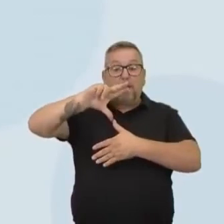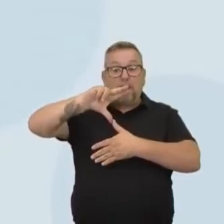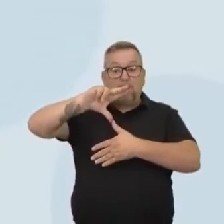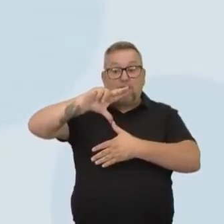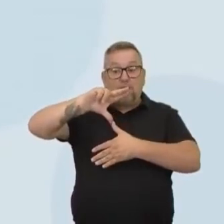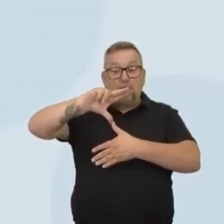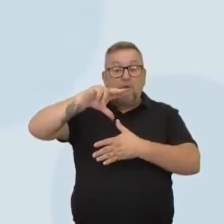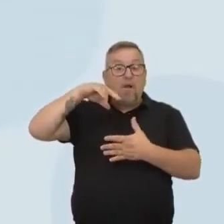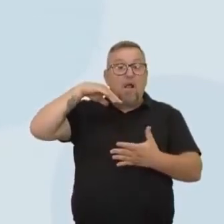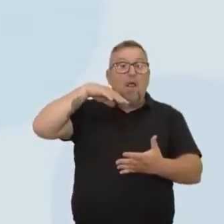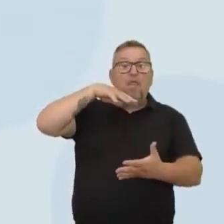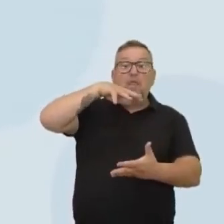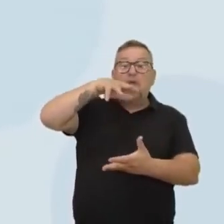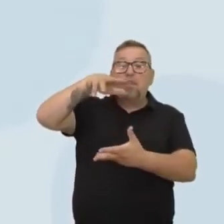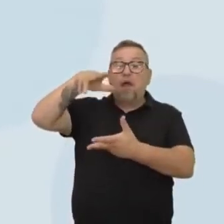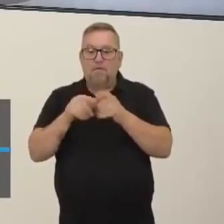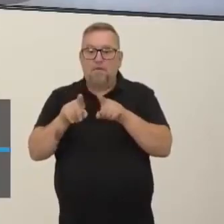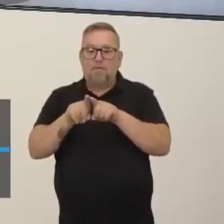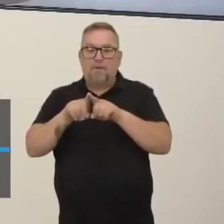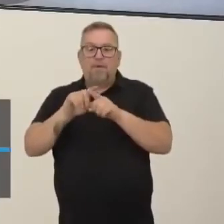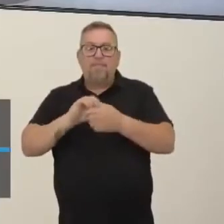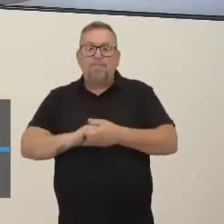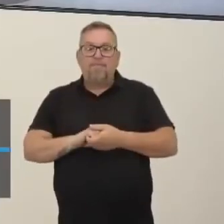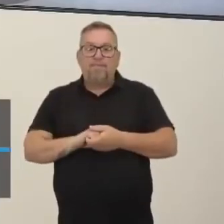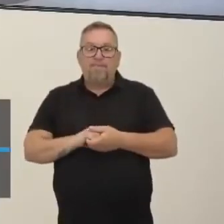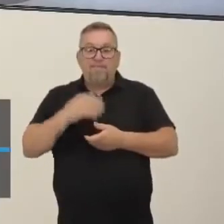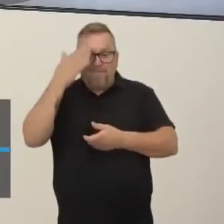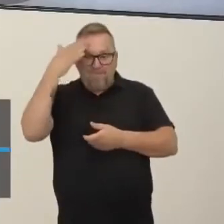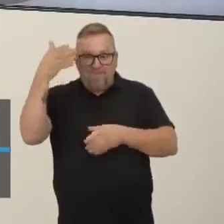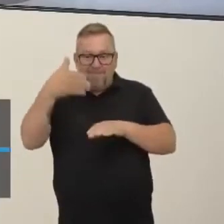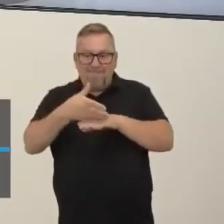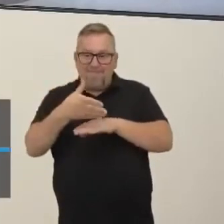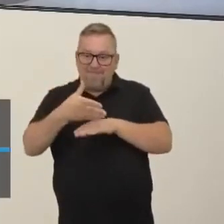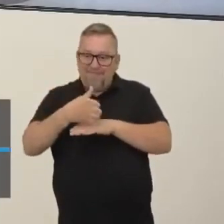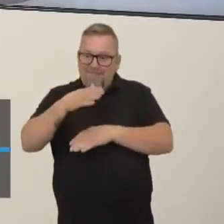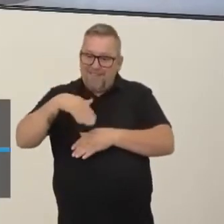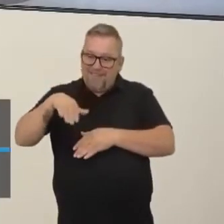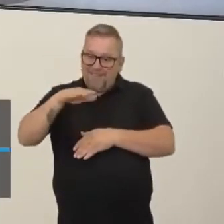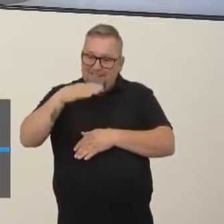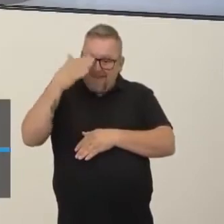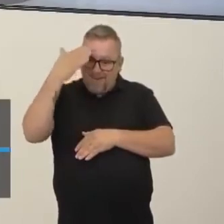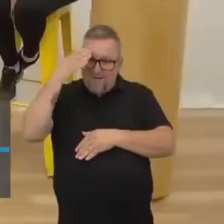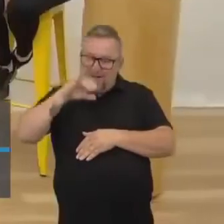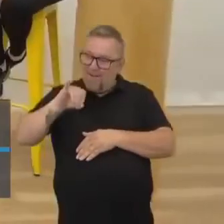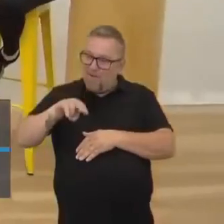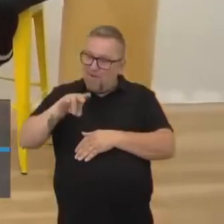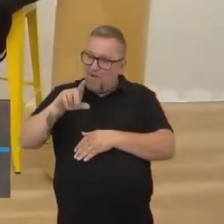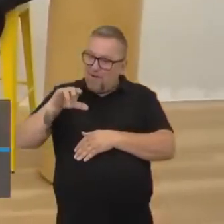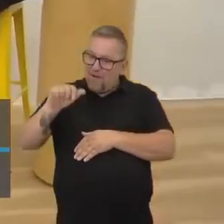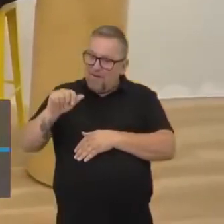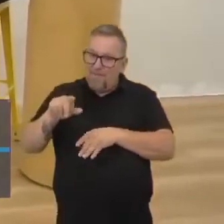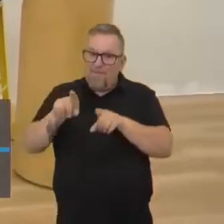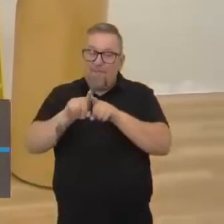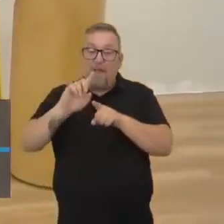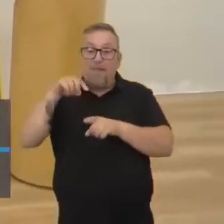América Latina para o planeta? Obrigado aí pela participação de todos aí, obrigado aí, Ju, pela participação. Juntos. Até a próxima aí. aí Obrigado.